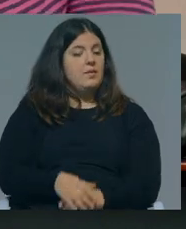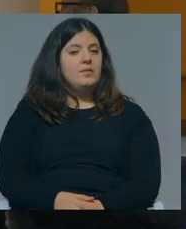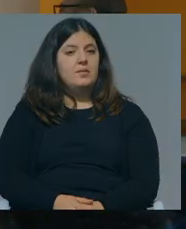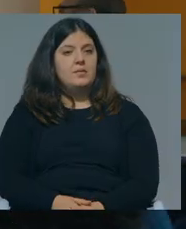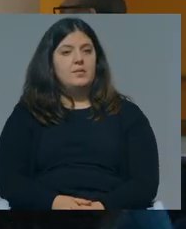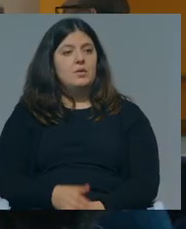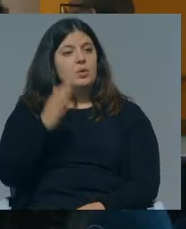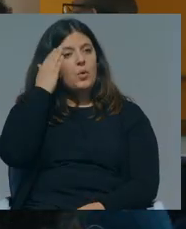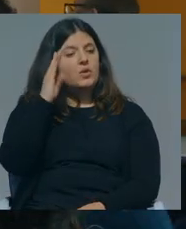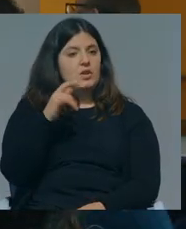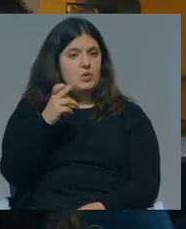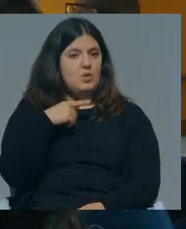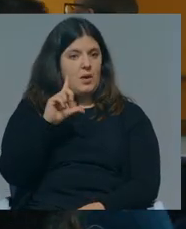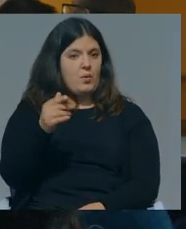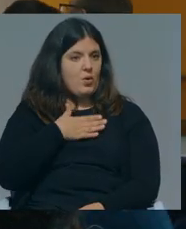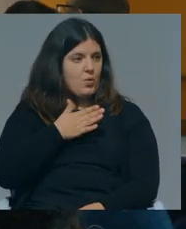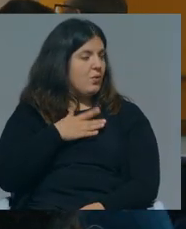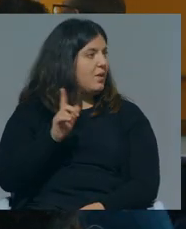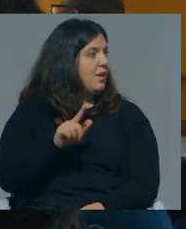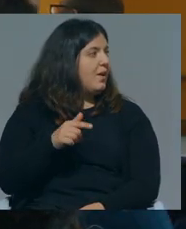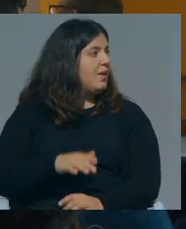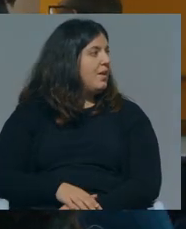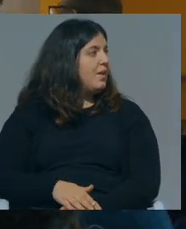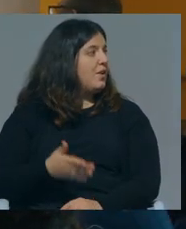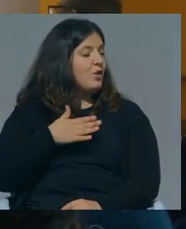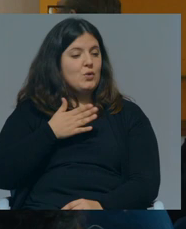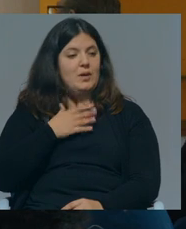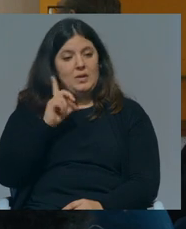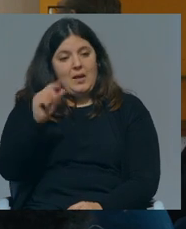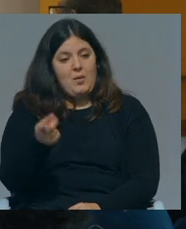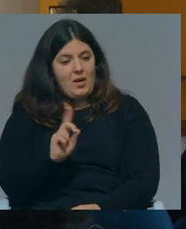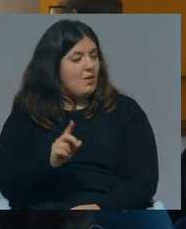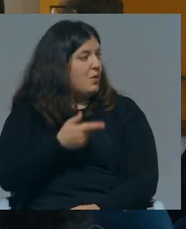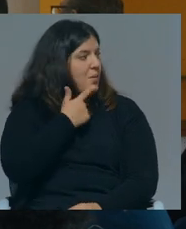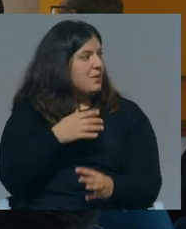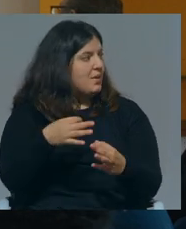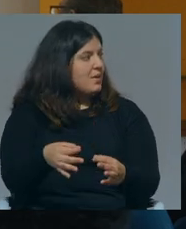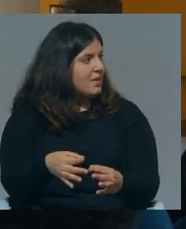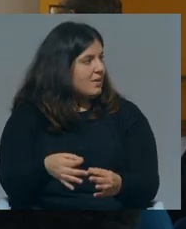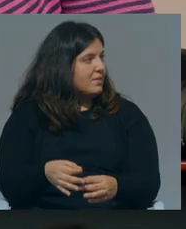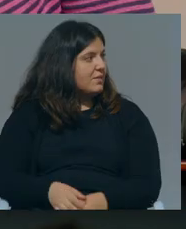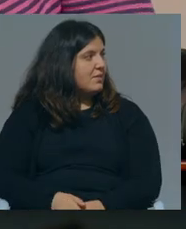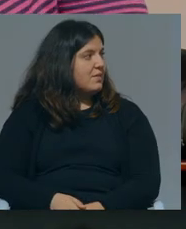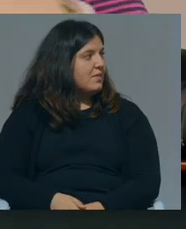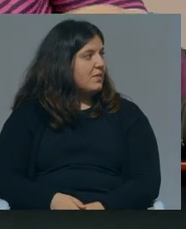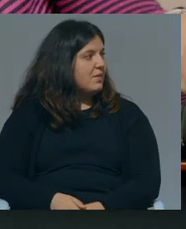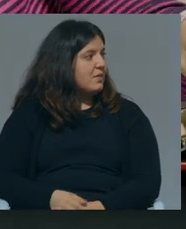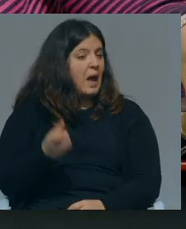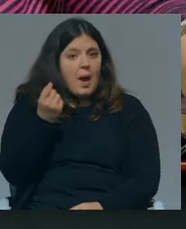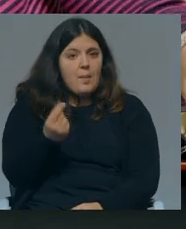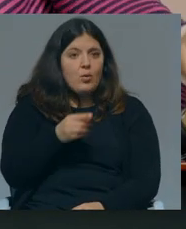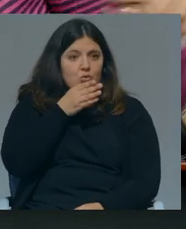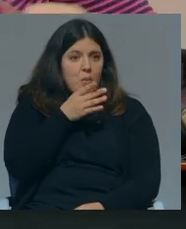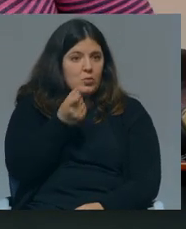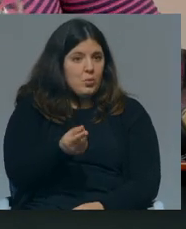eles eu acho que a Suzana não quer ir embora eu não quero e nós não queremos cá lavar não podes adiar o comboio o problema é que há poucos